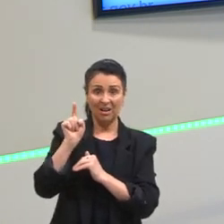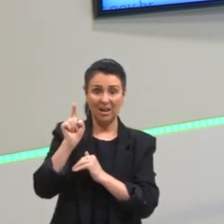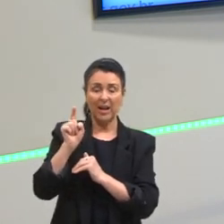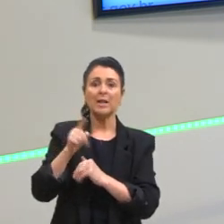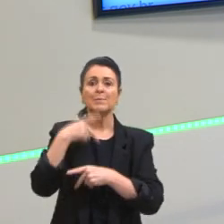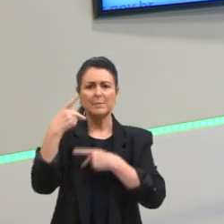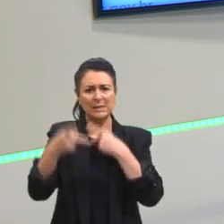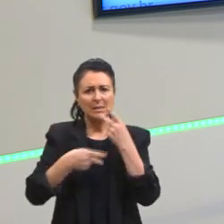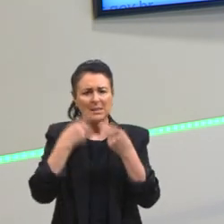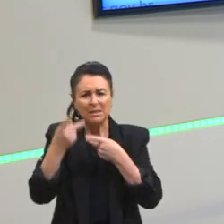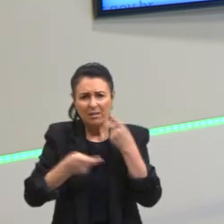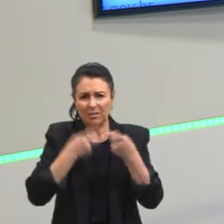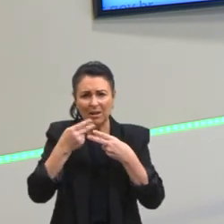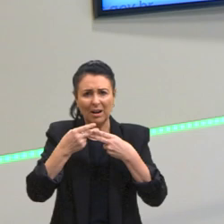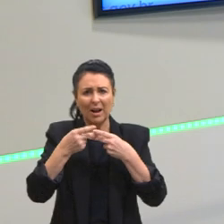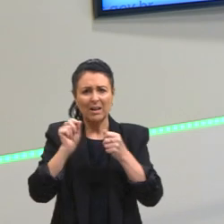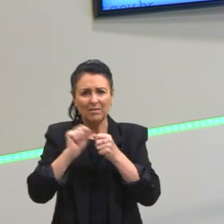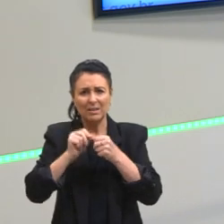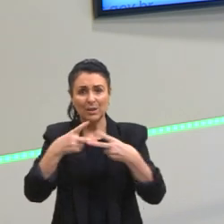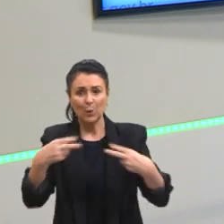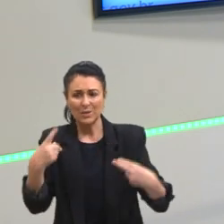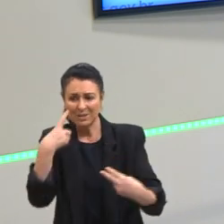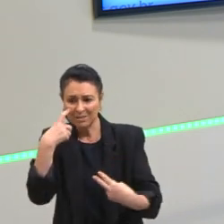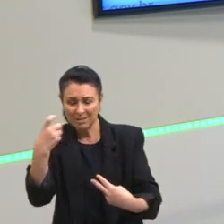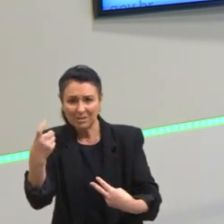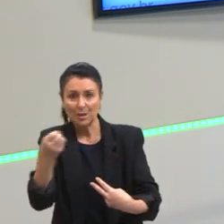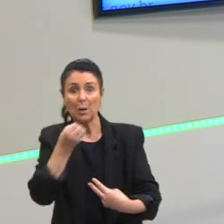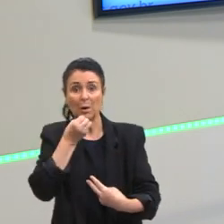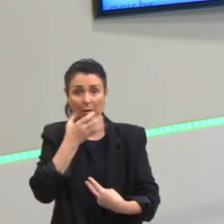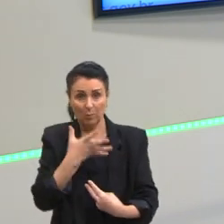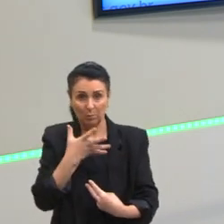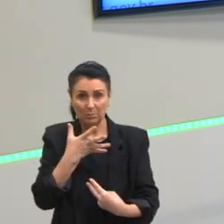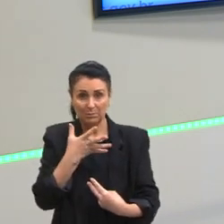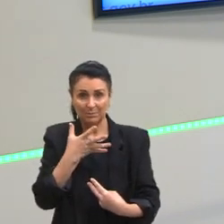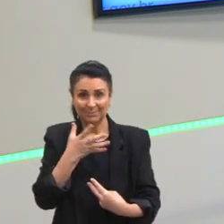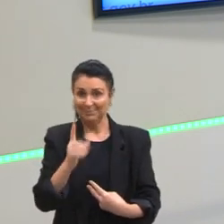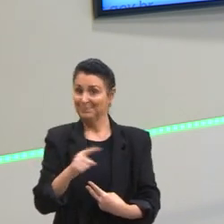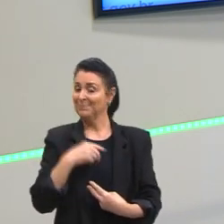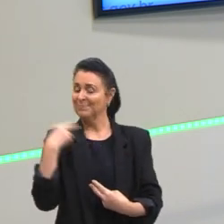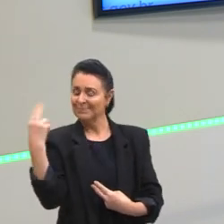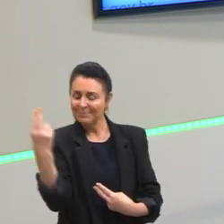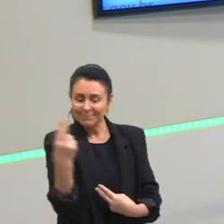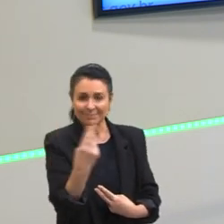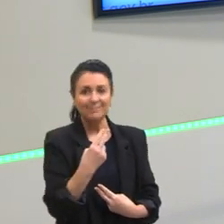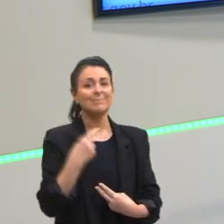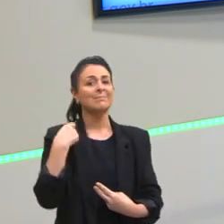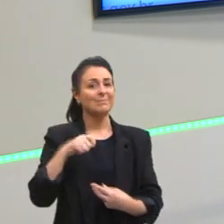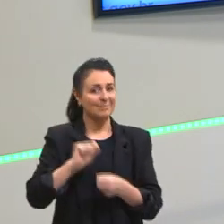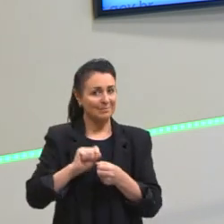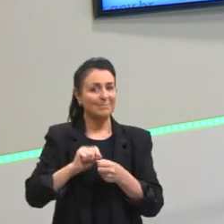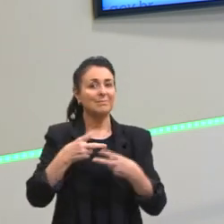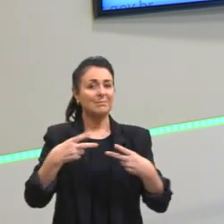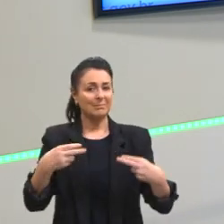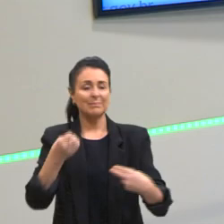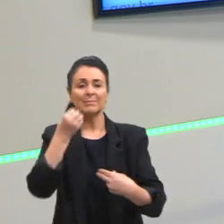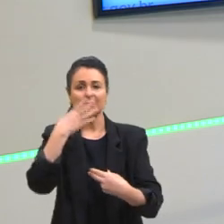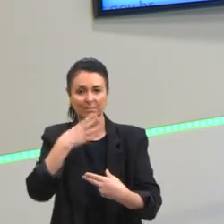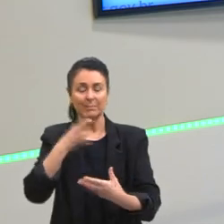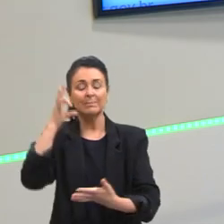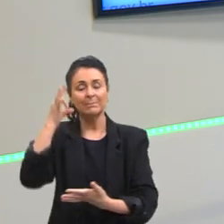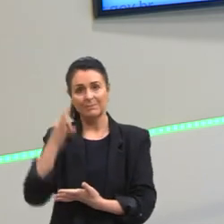Eu diria que se espera algo interessante de todos nós, de qualquer status social, não é porque